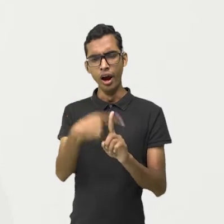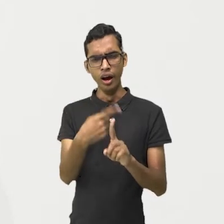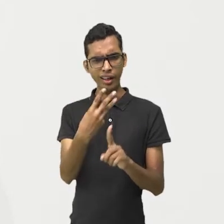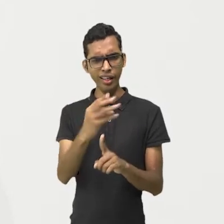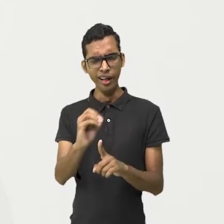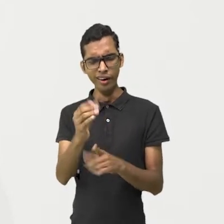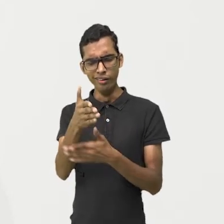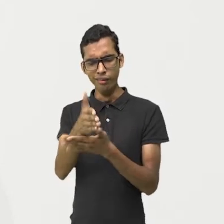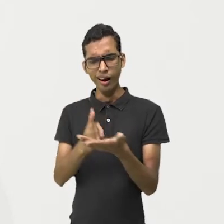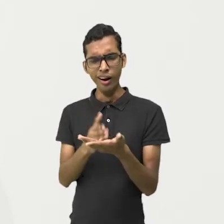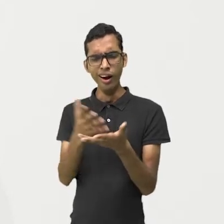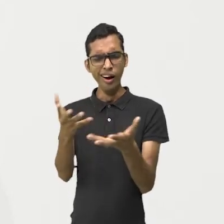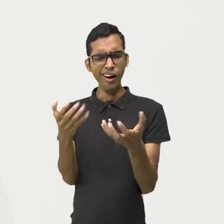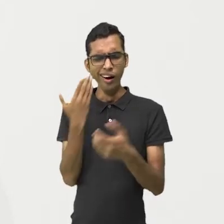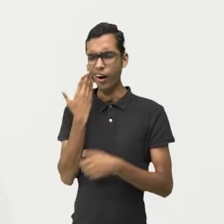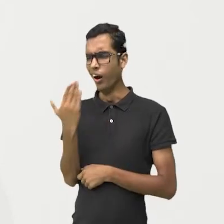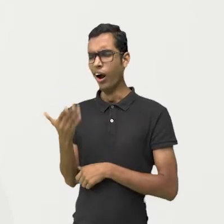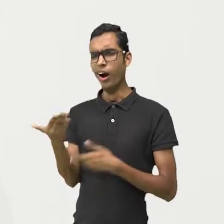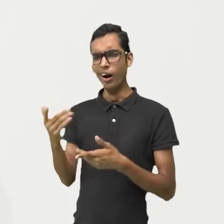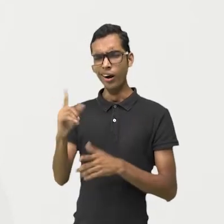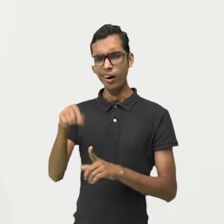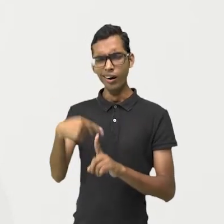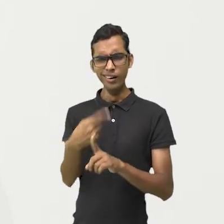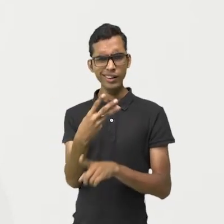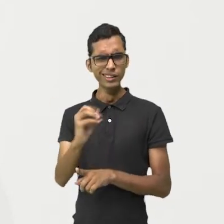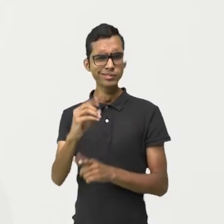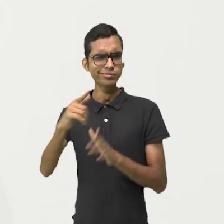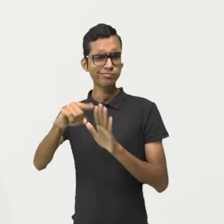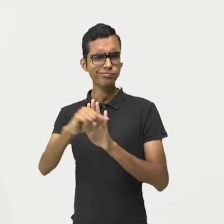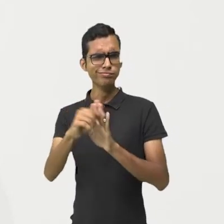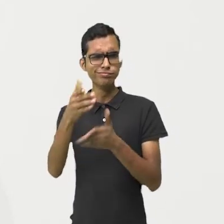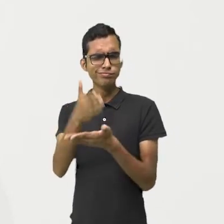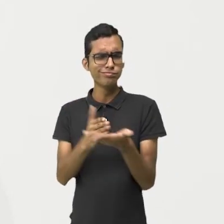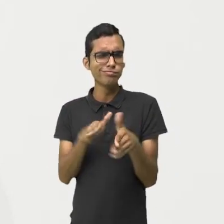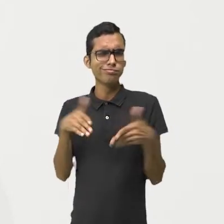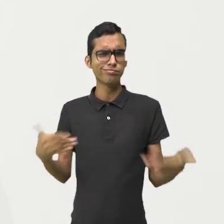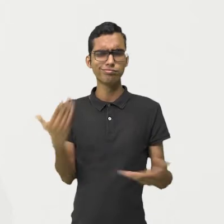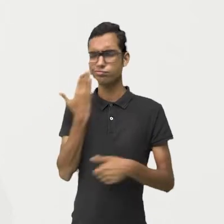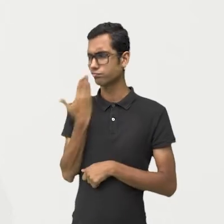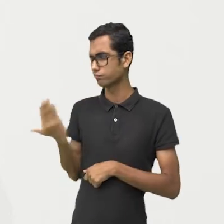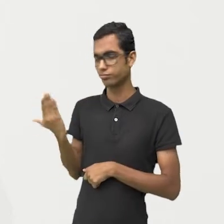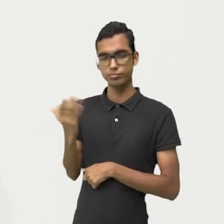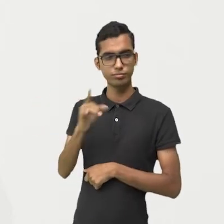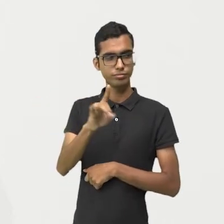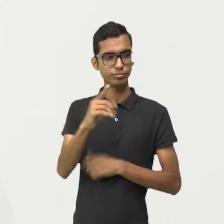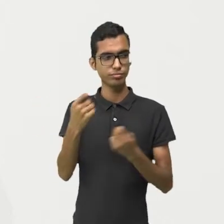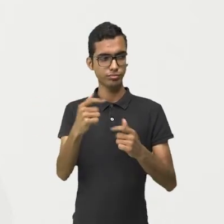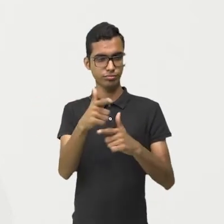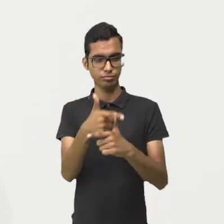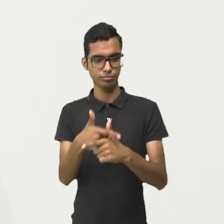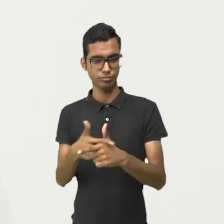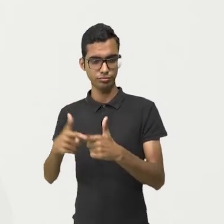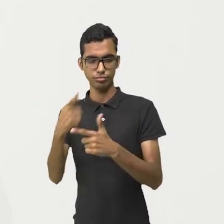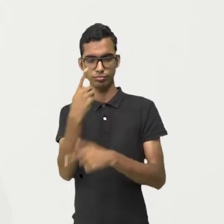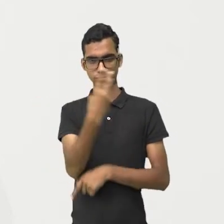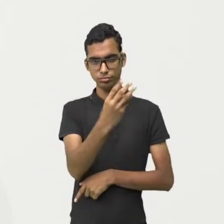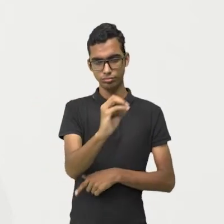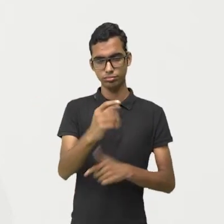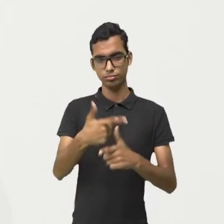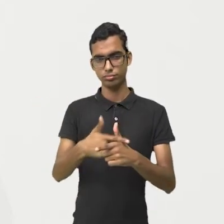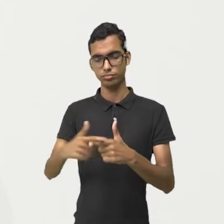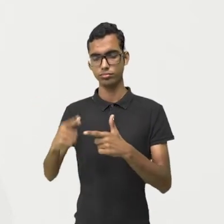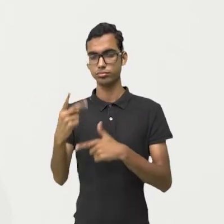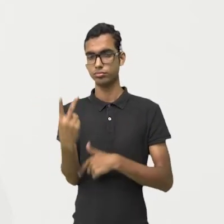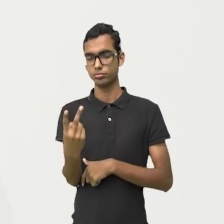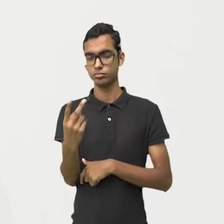mais 30. Então, qual é a metade de mais 30? Ora, basta que você divida o 30